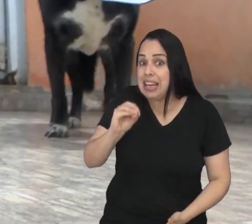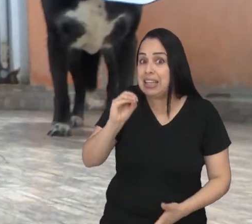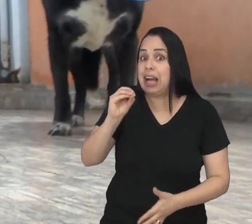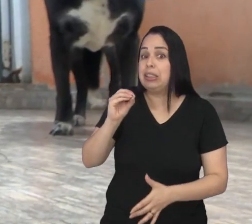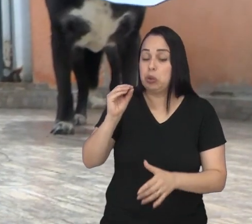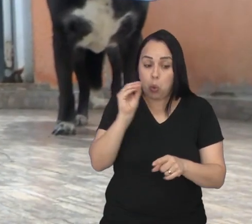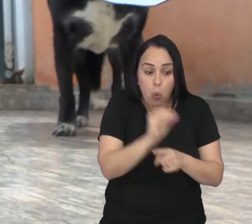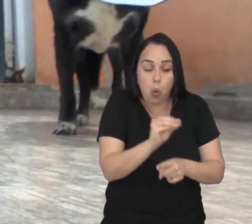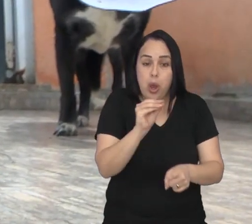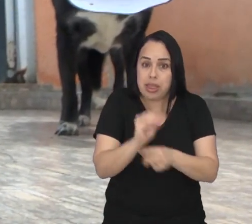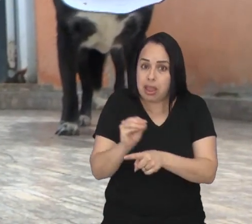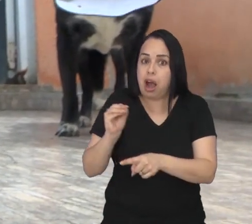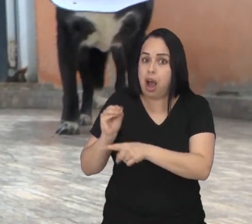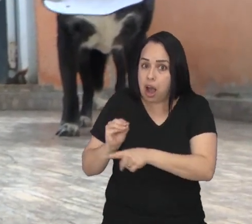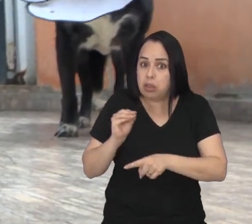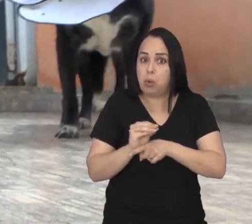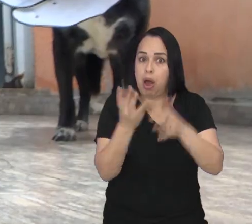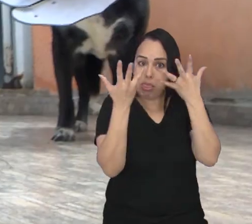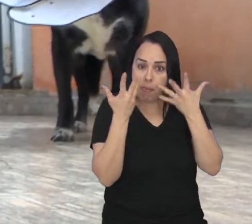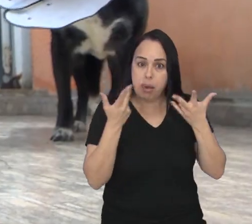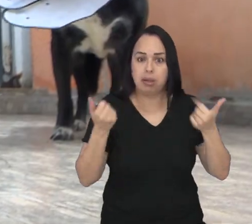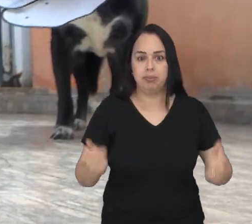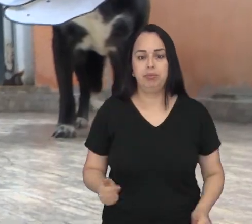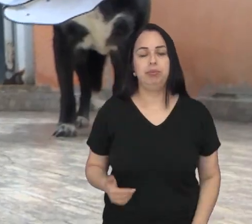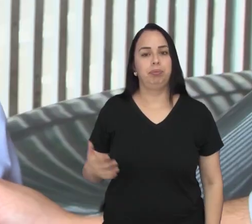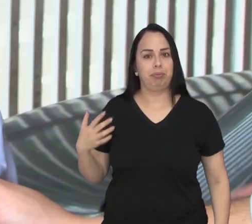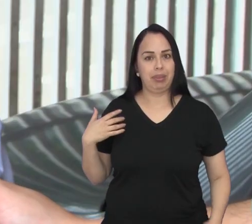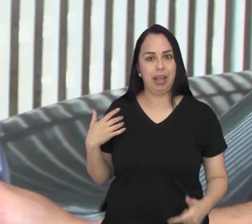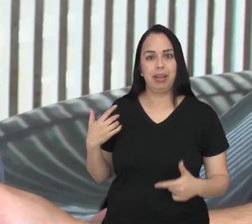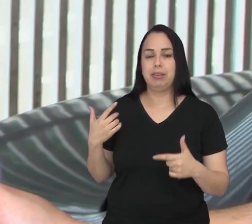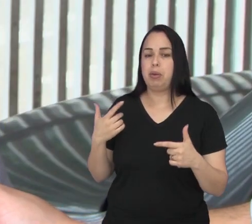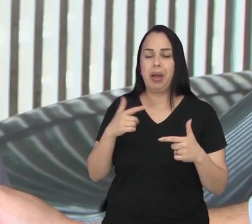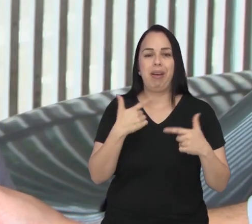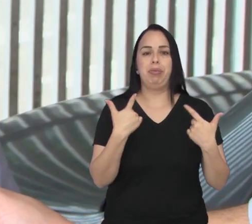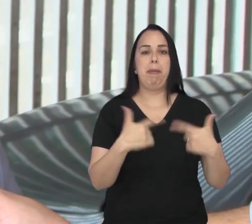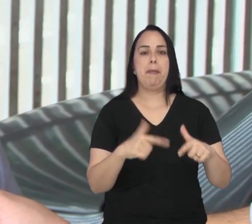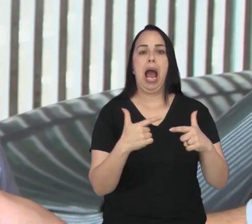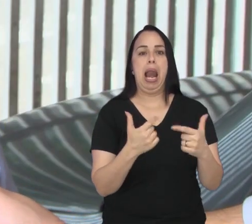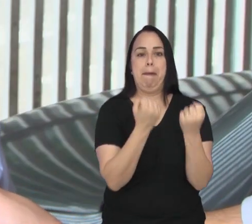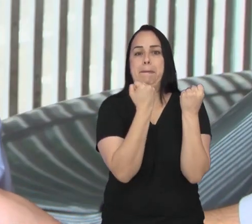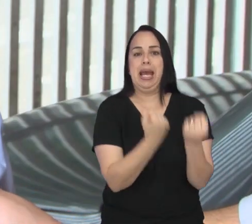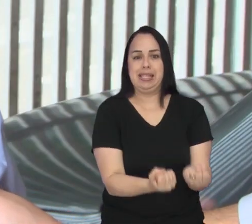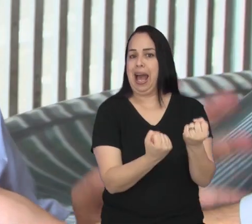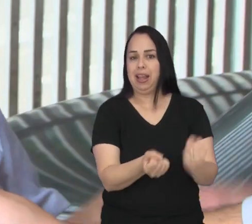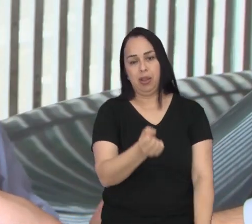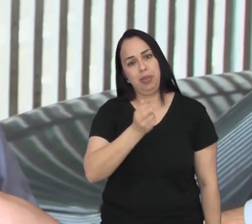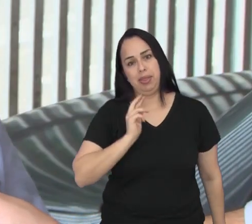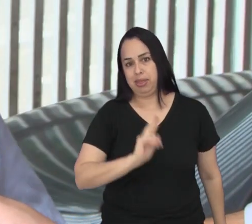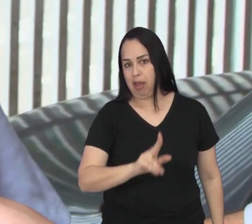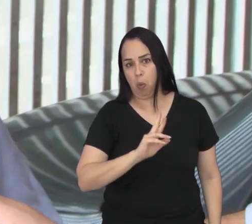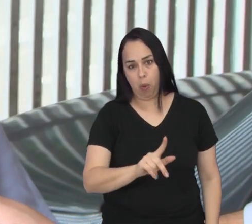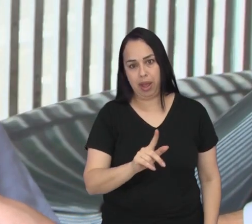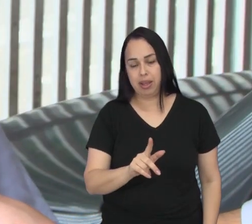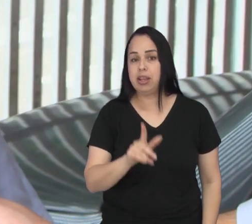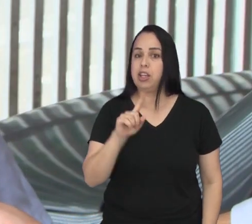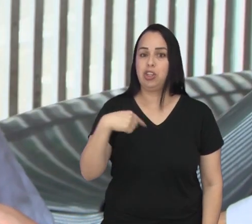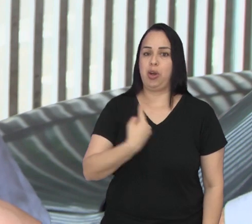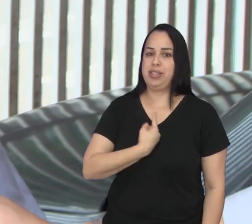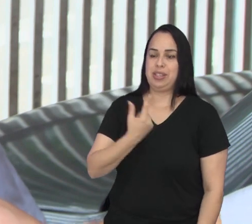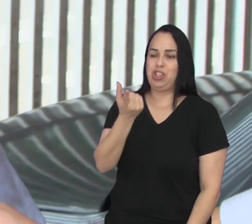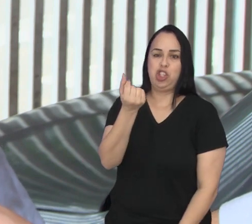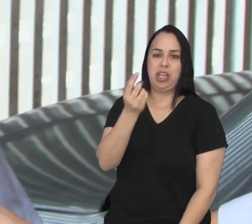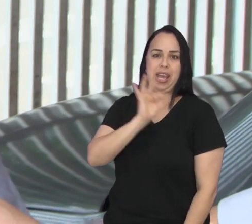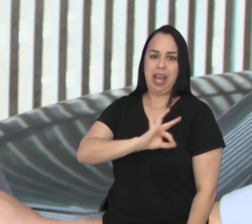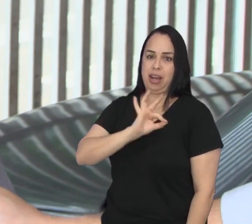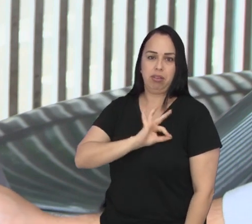anos de dedicação à proteção dos animais. Trabalho, isso não é. Porque trabalho é remunerado e